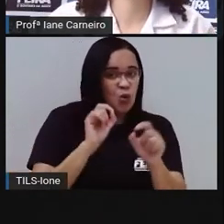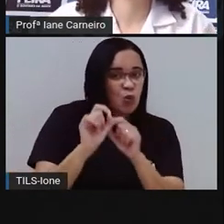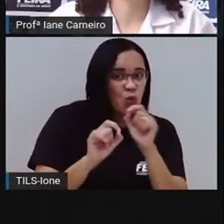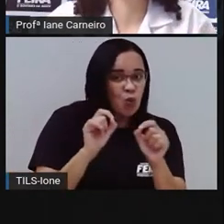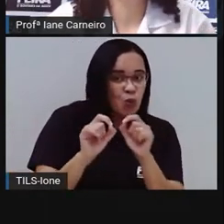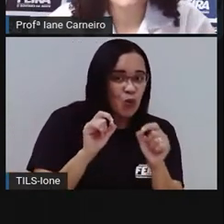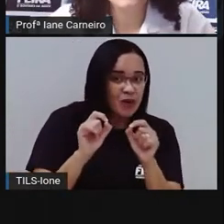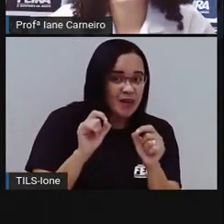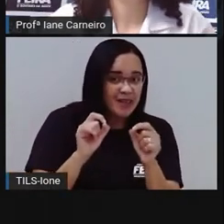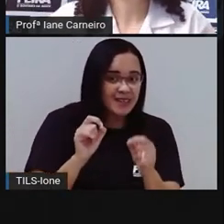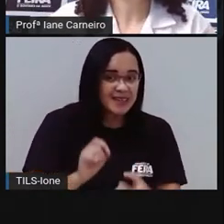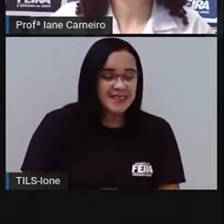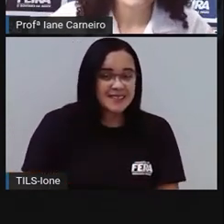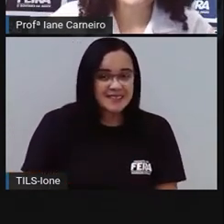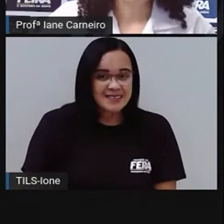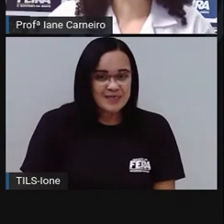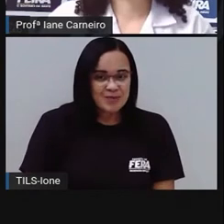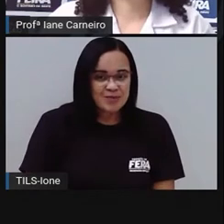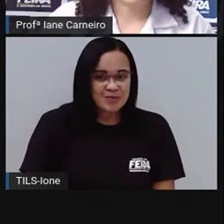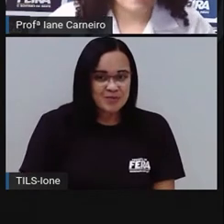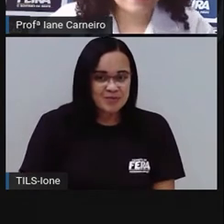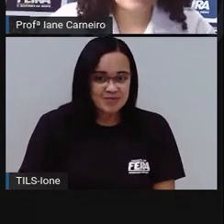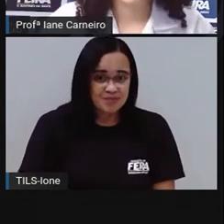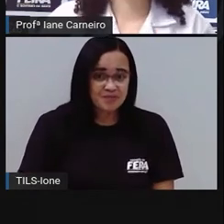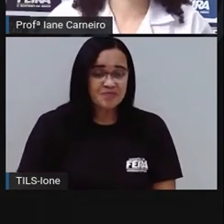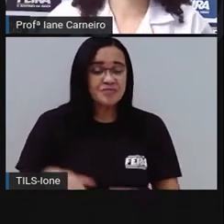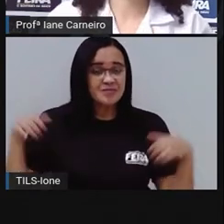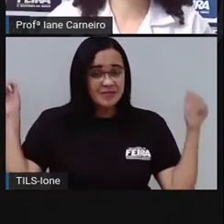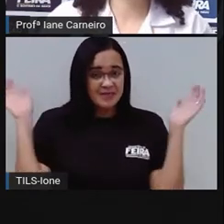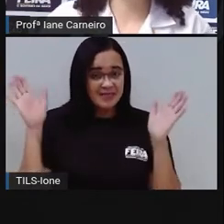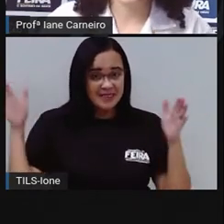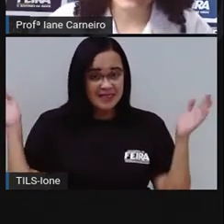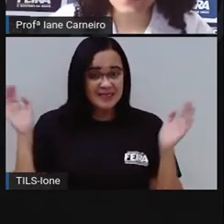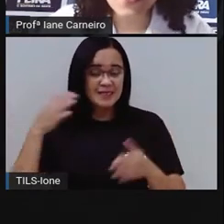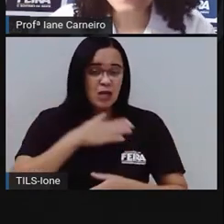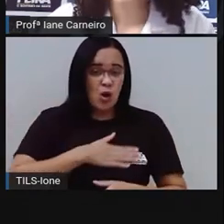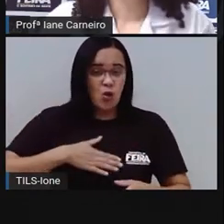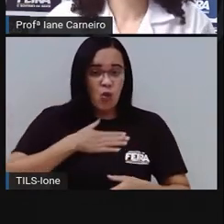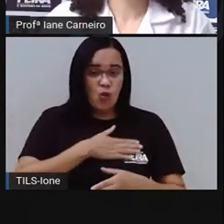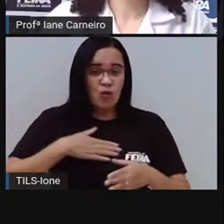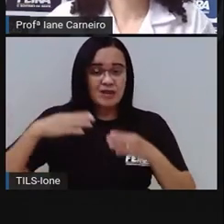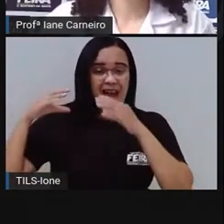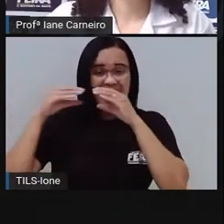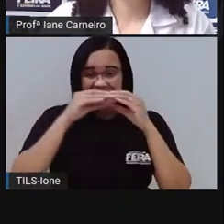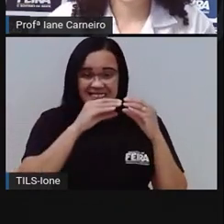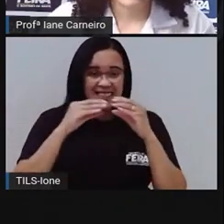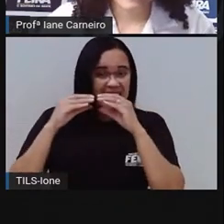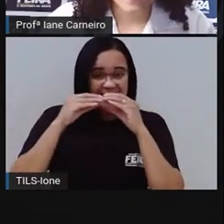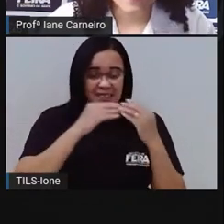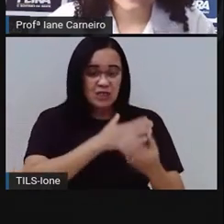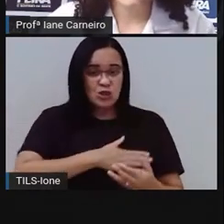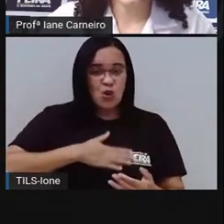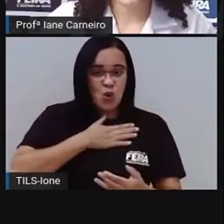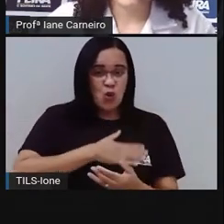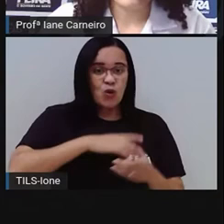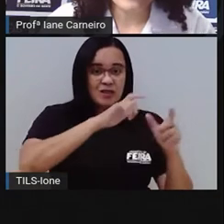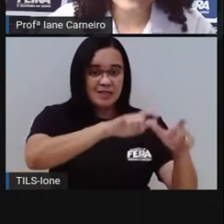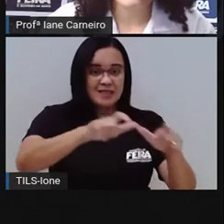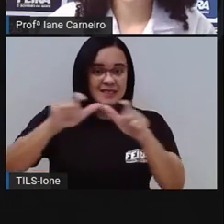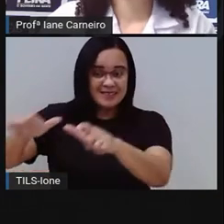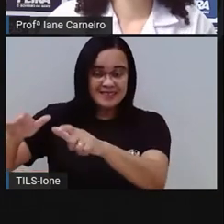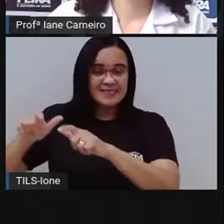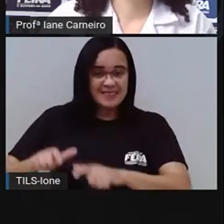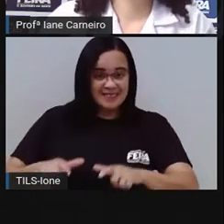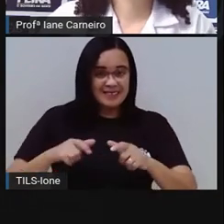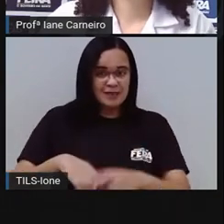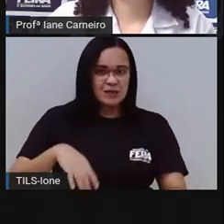desses bichinhos. Tem asa, gosta de milho, gosta de praças e estátuas.